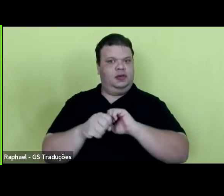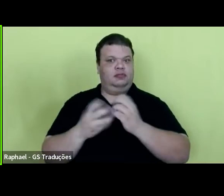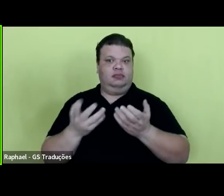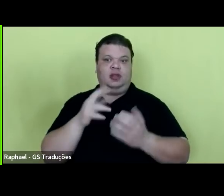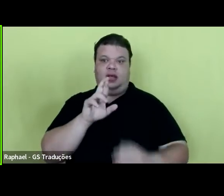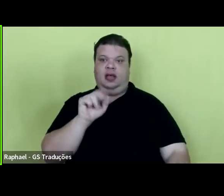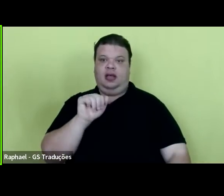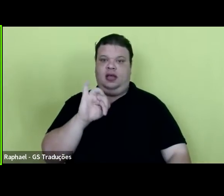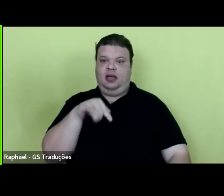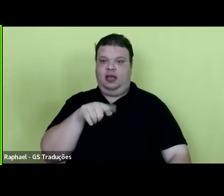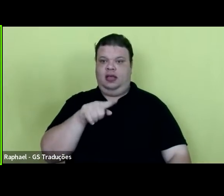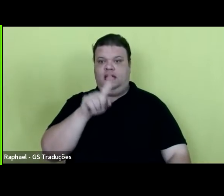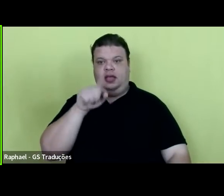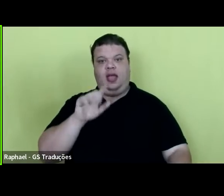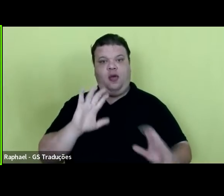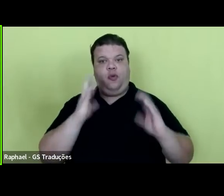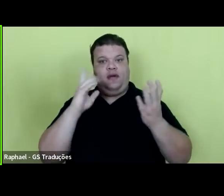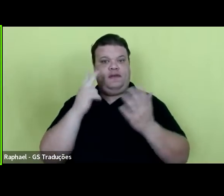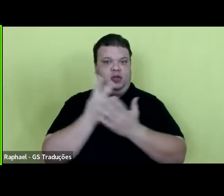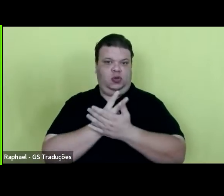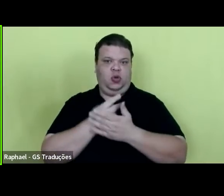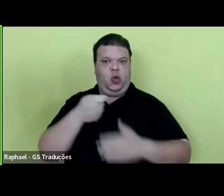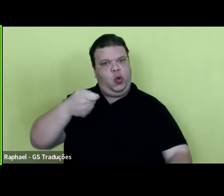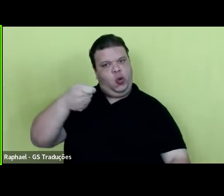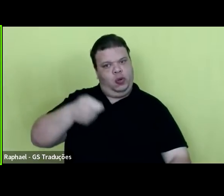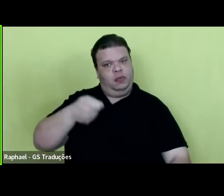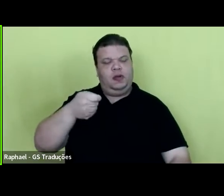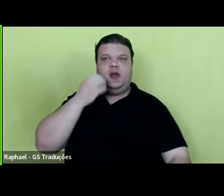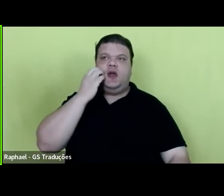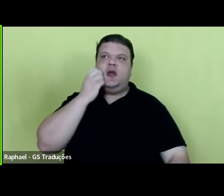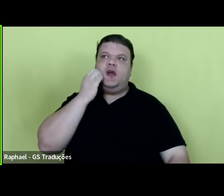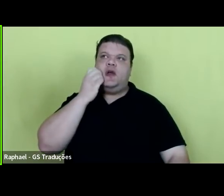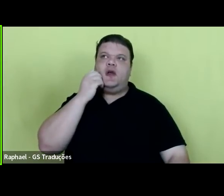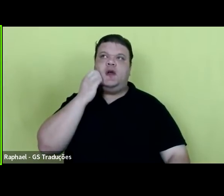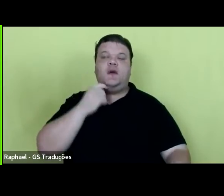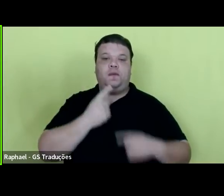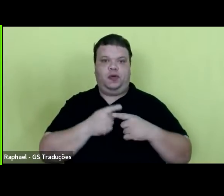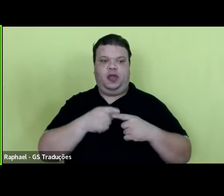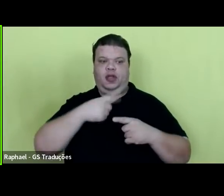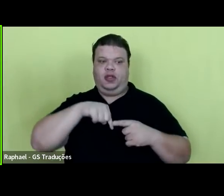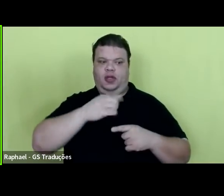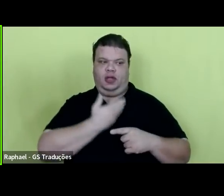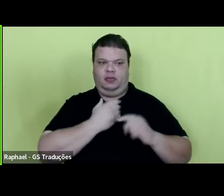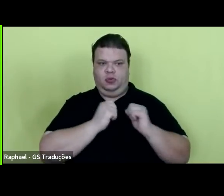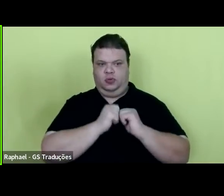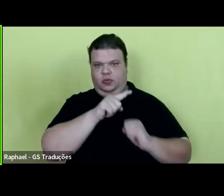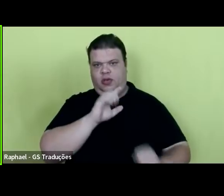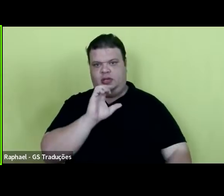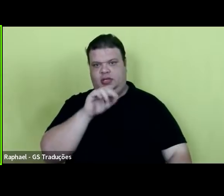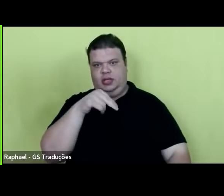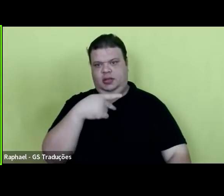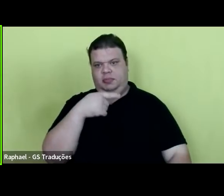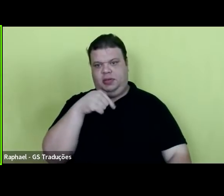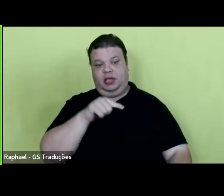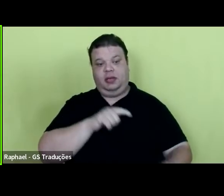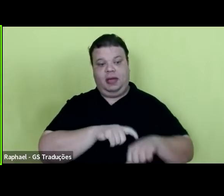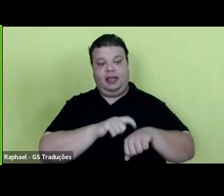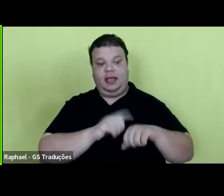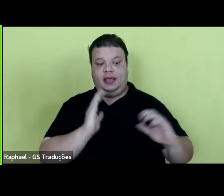RAIC é um evento obrigatório, porque nós temos uma parceria com o CNPq, mas é nesse momento que